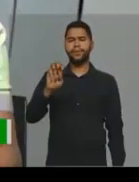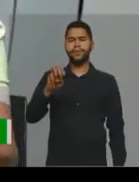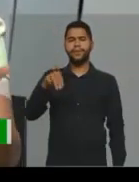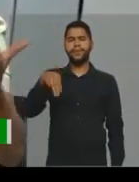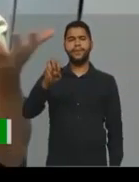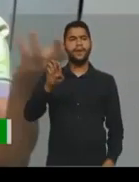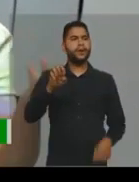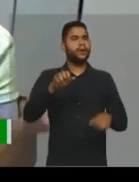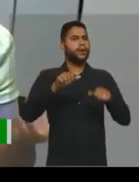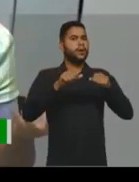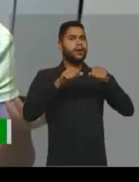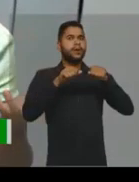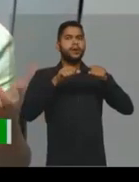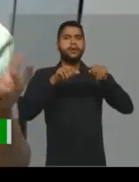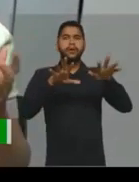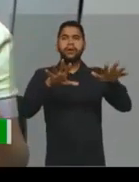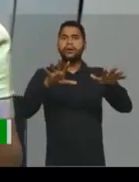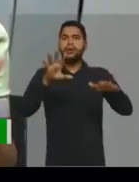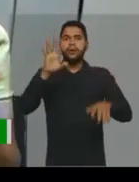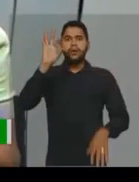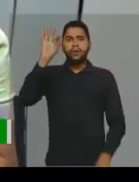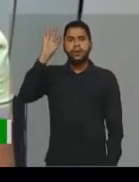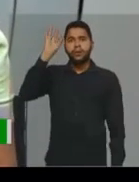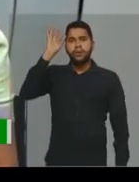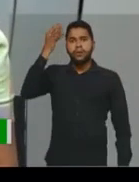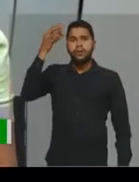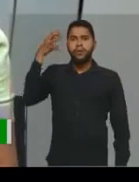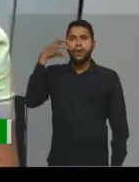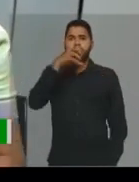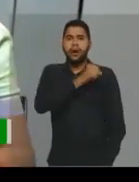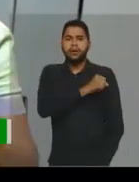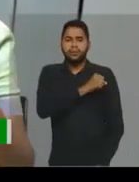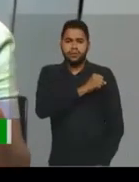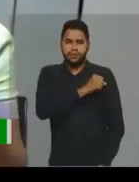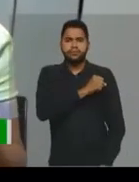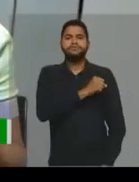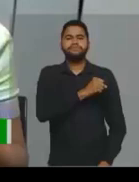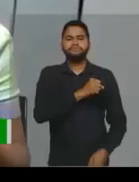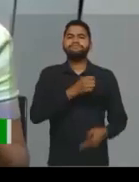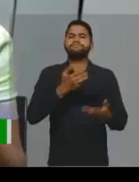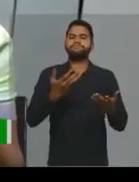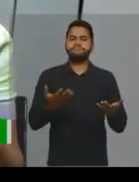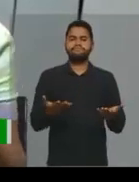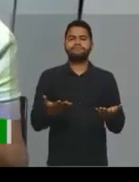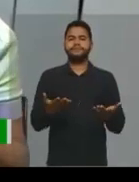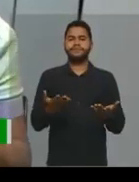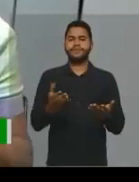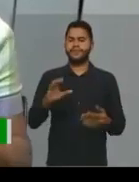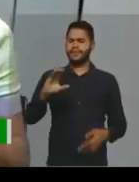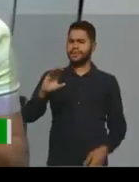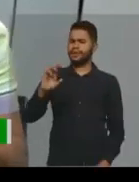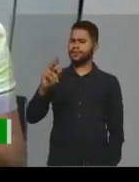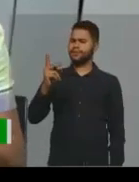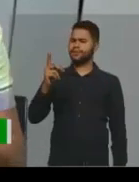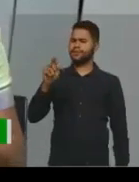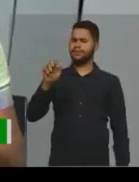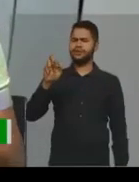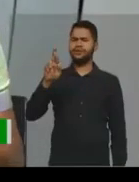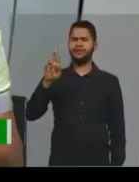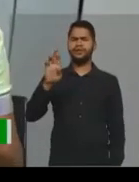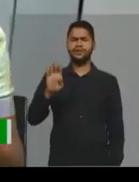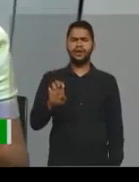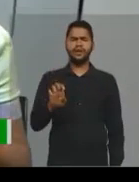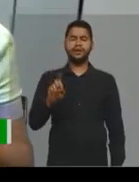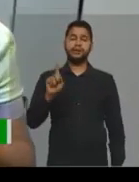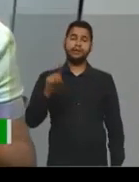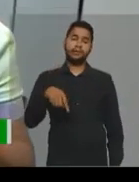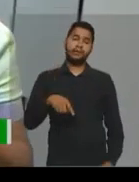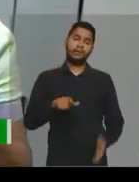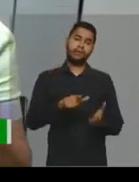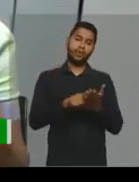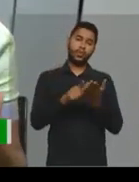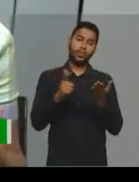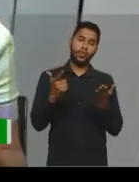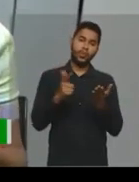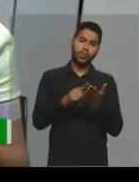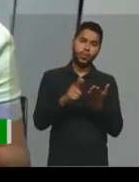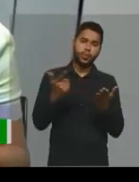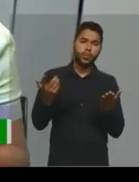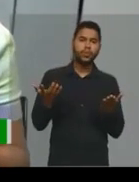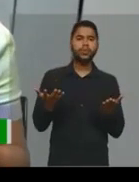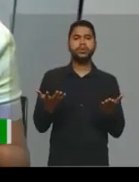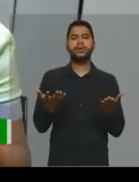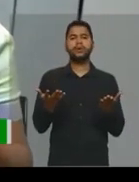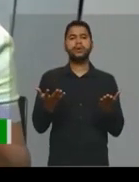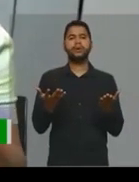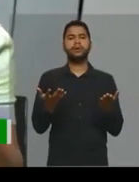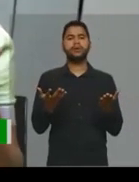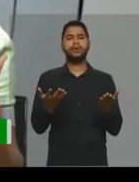espalha numa velocidade assustadora. E, às vezes, a charge, ela está no jornal, né? Onde que é